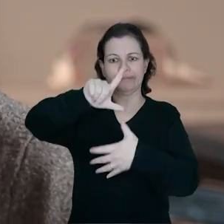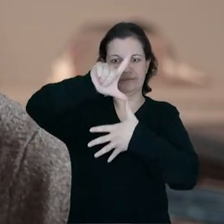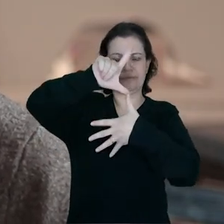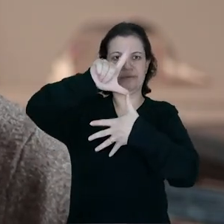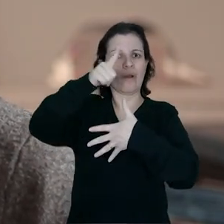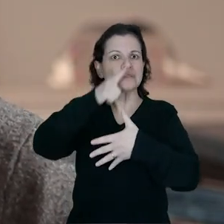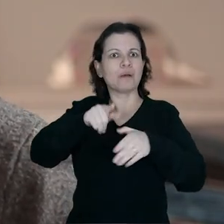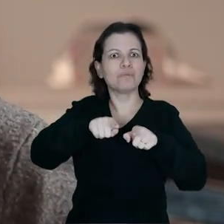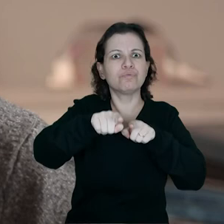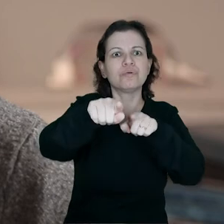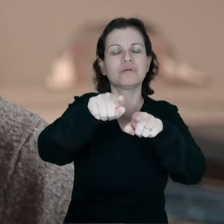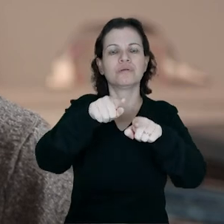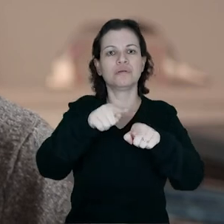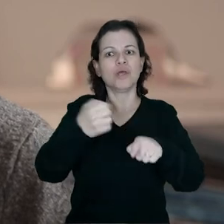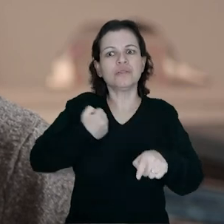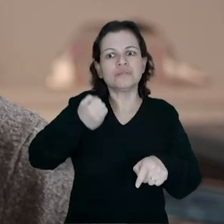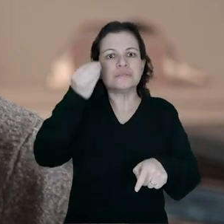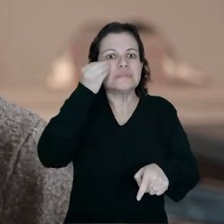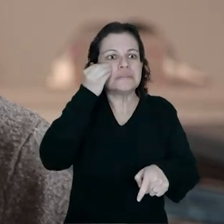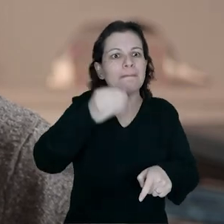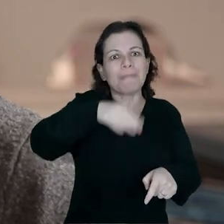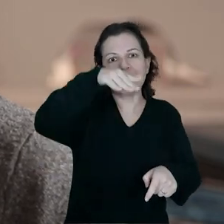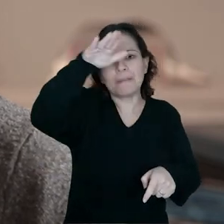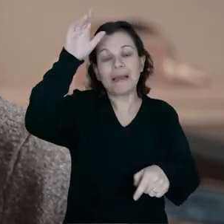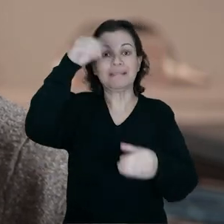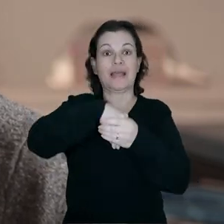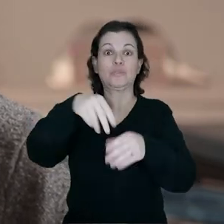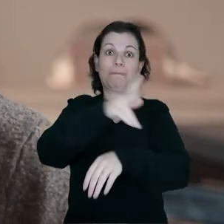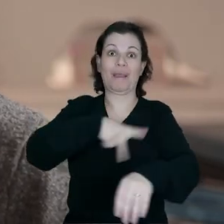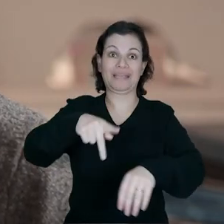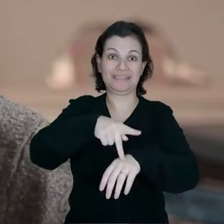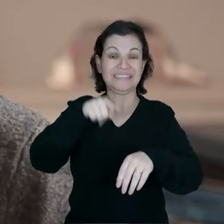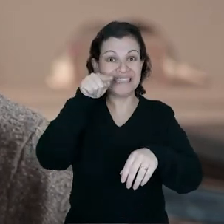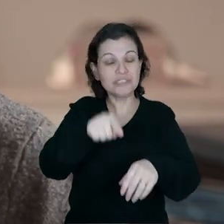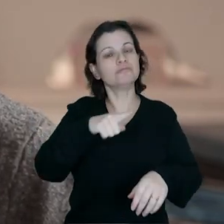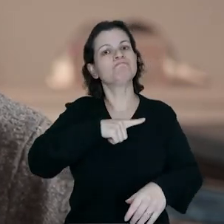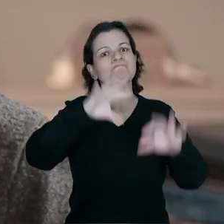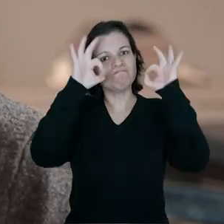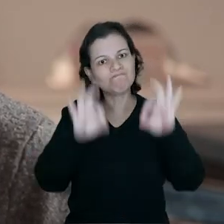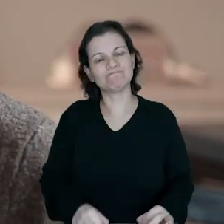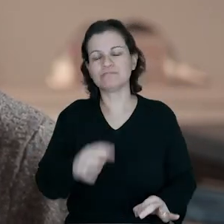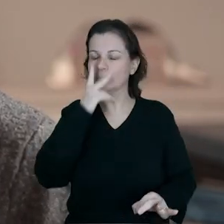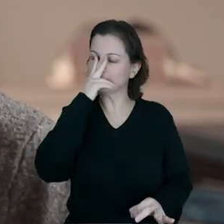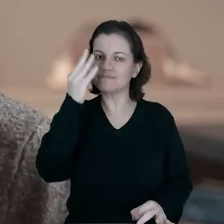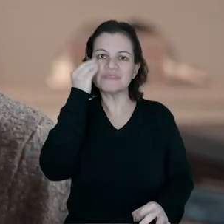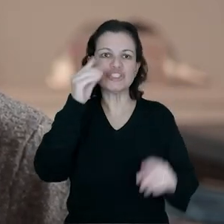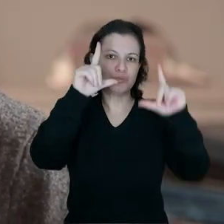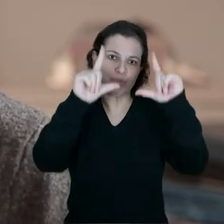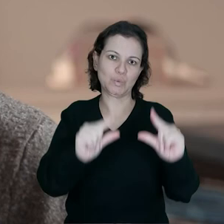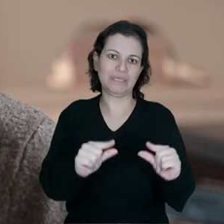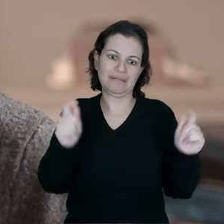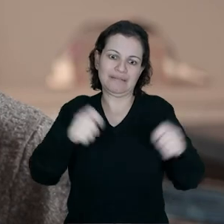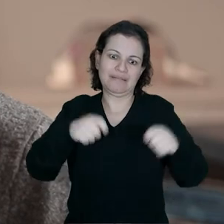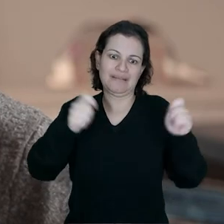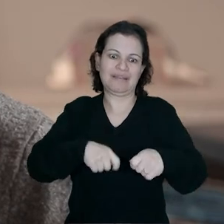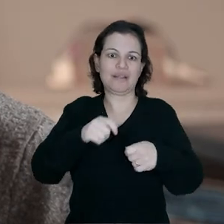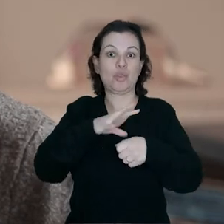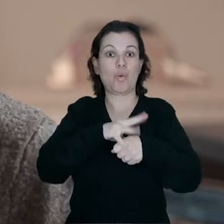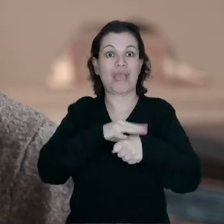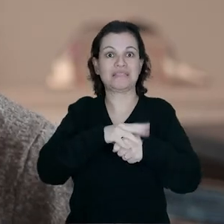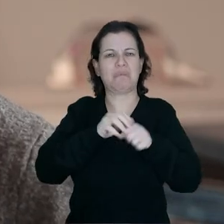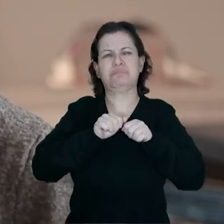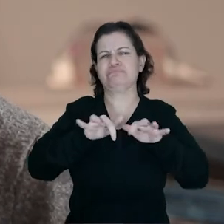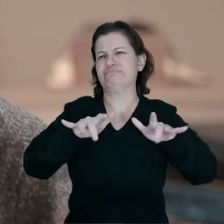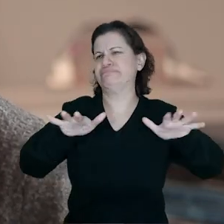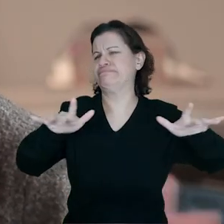Latina, para que a gente consiga testar o maior número de pessoas possível dentro do nosso país. E isso, com certeza, vai reduzir a capacidade que essa